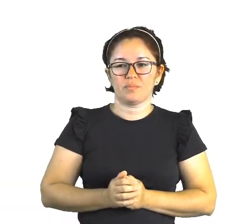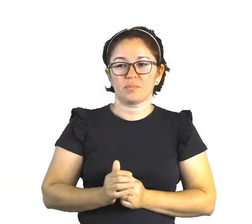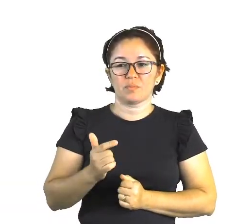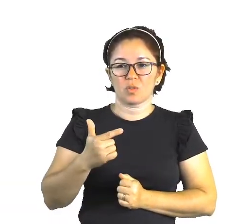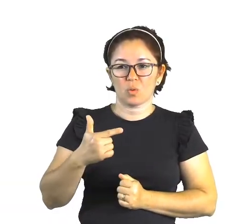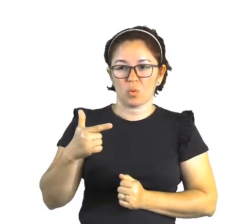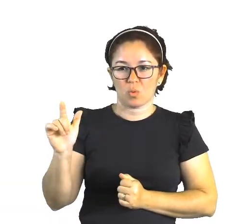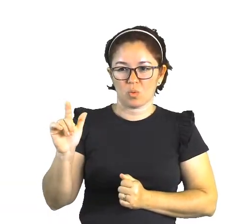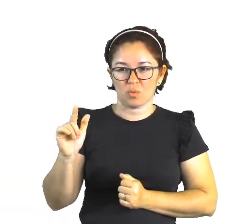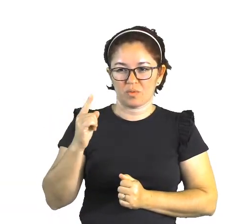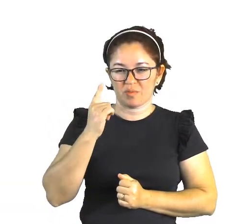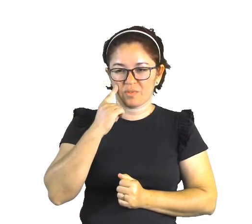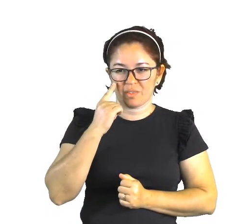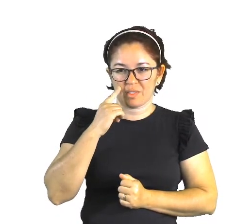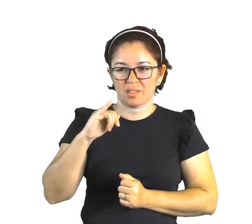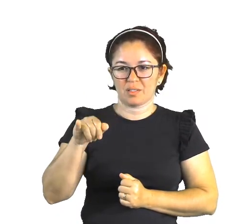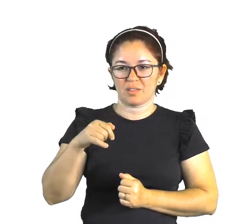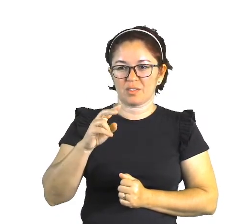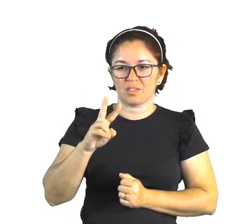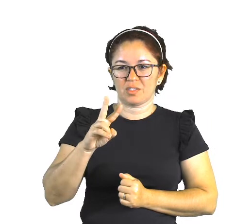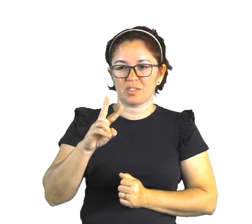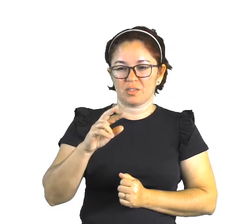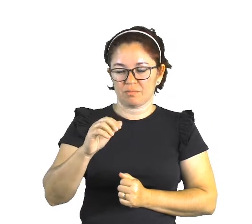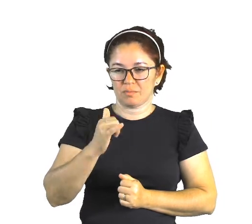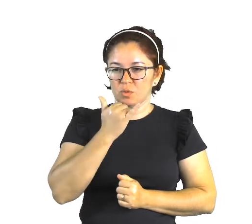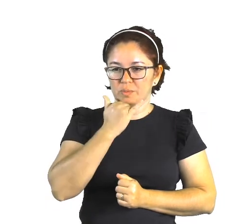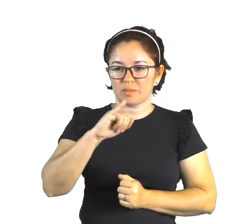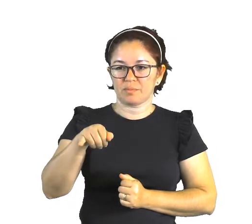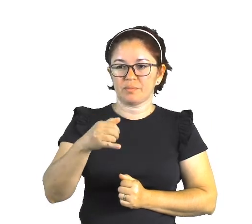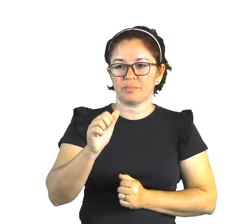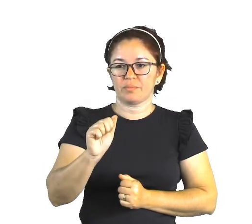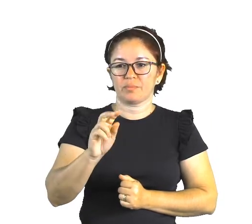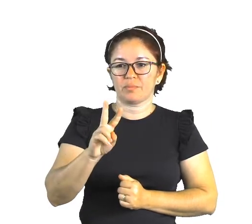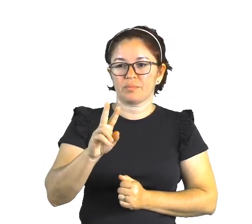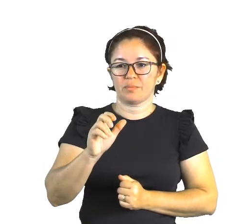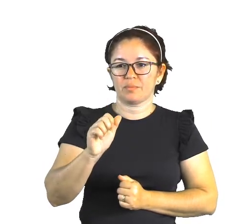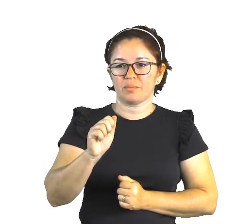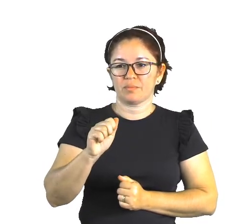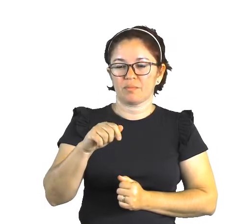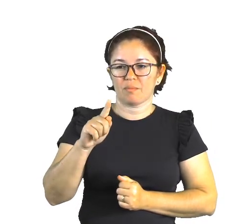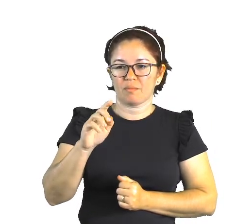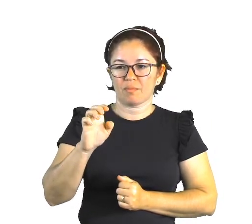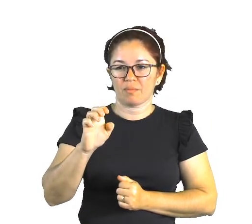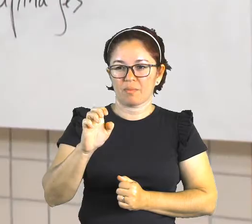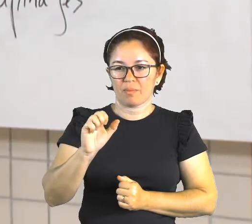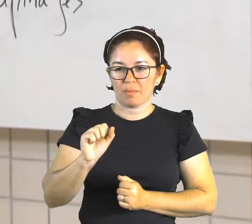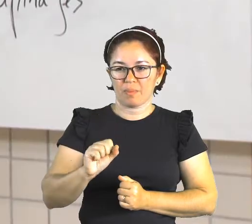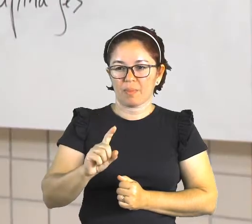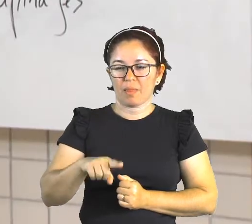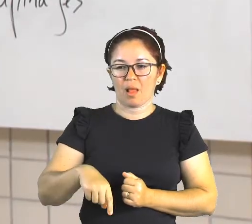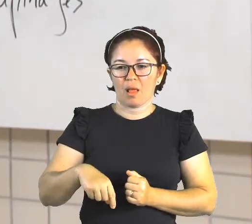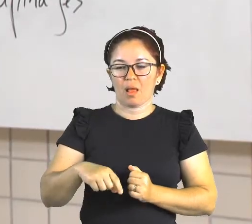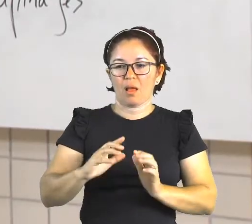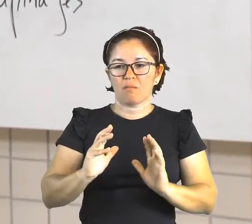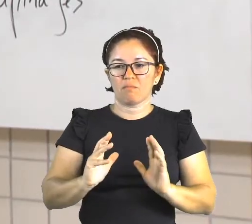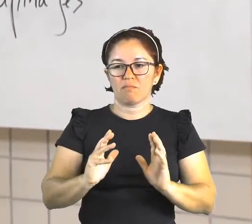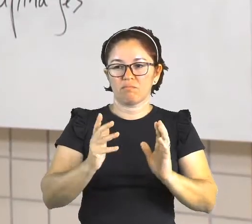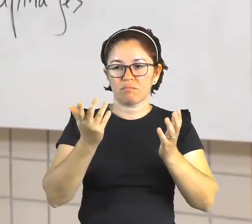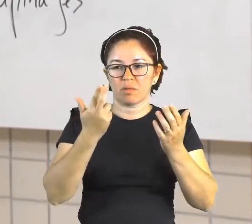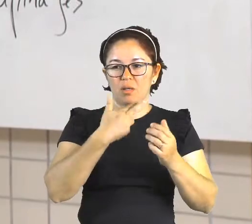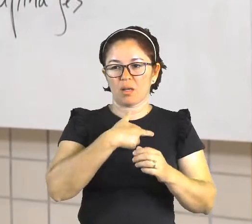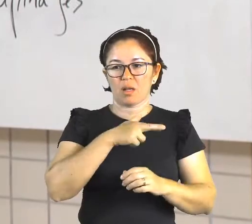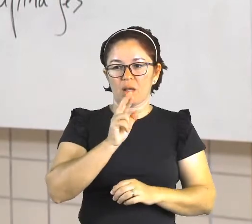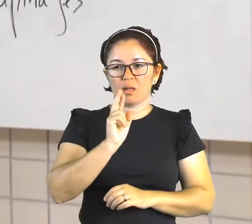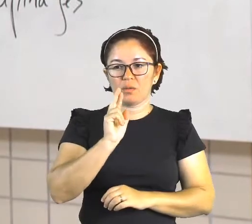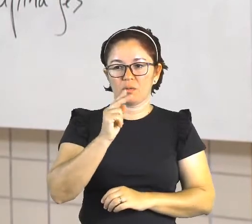javaés. Aqui eles estão num ritual religioso indígena. Essa imagem também mostra os